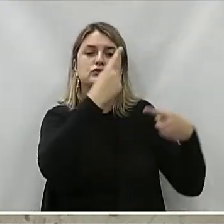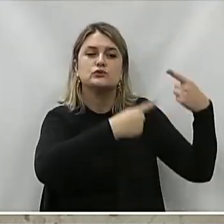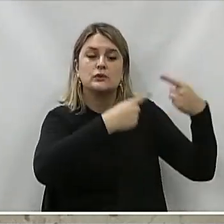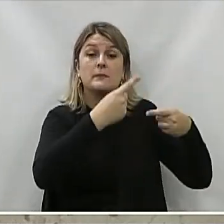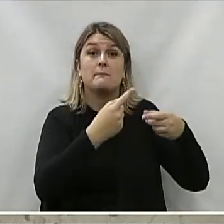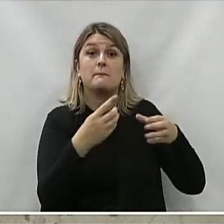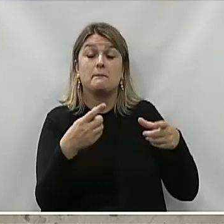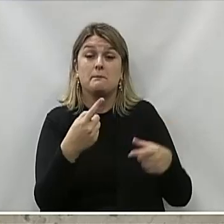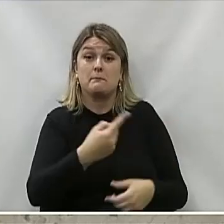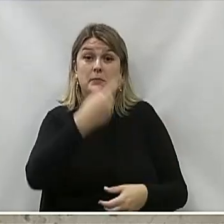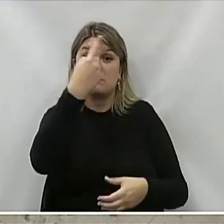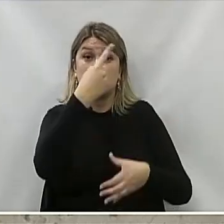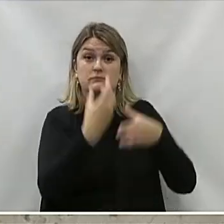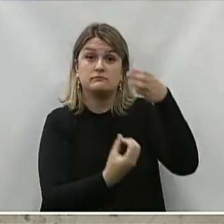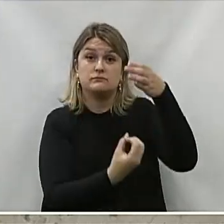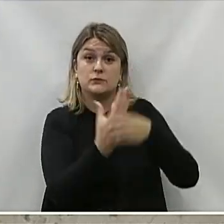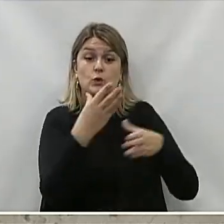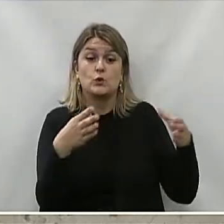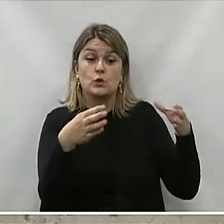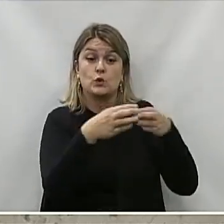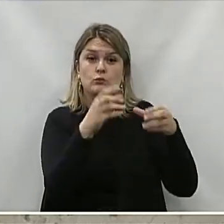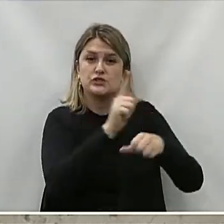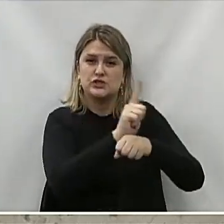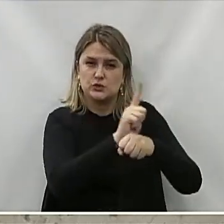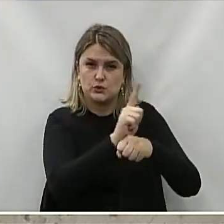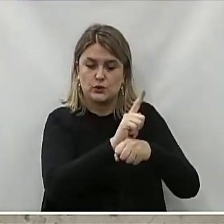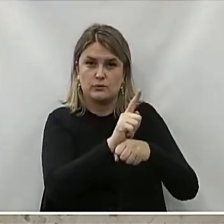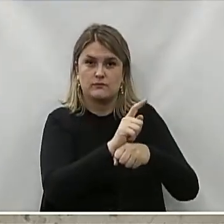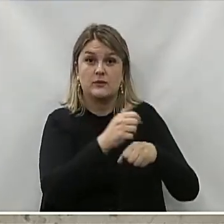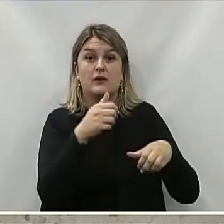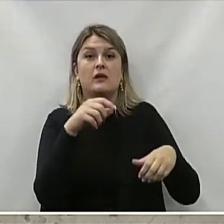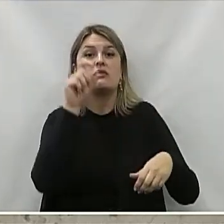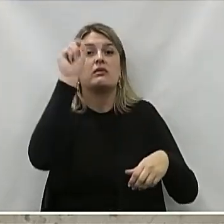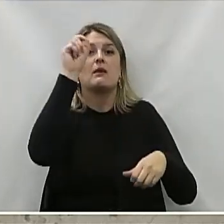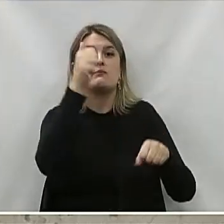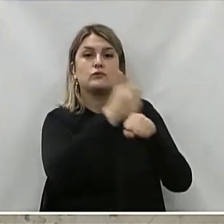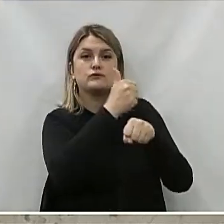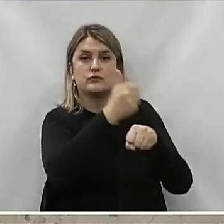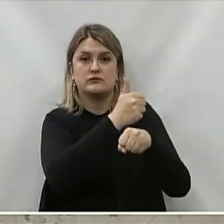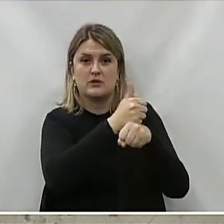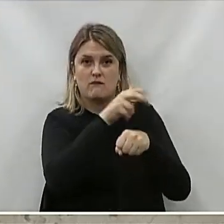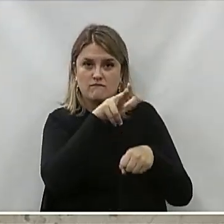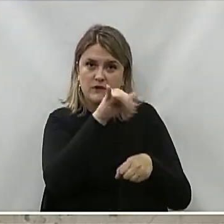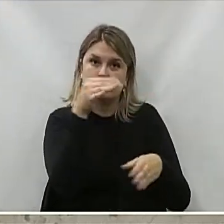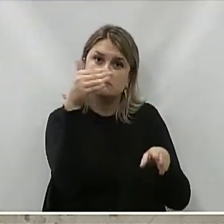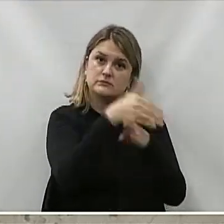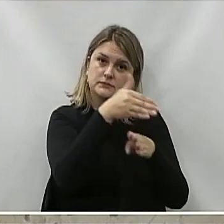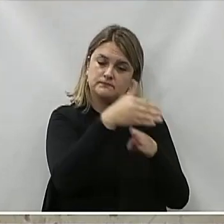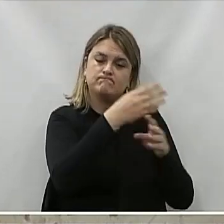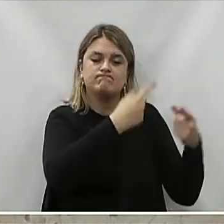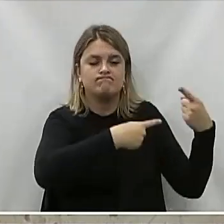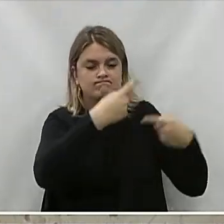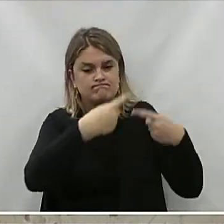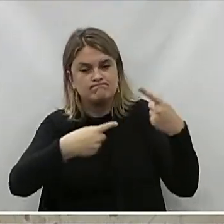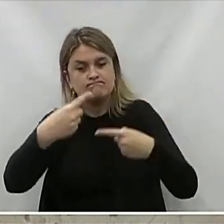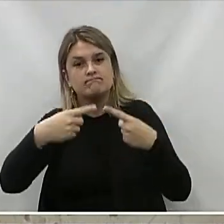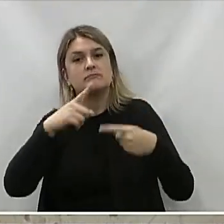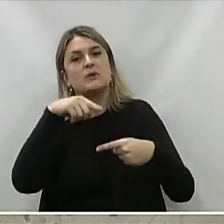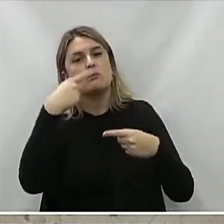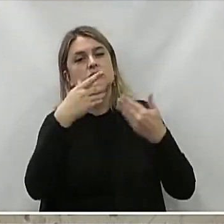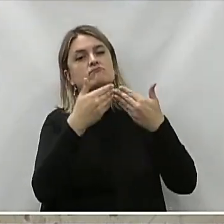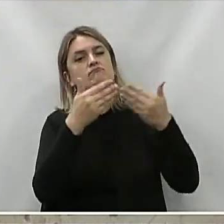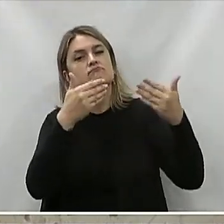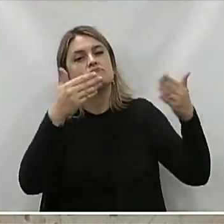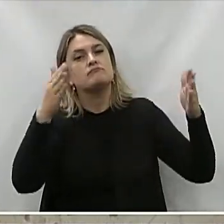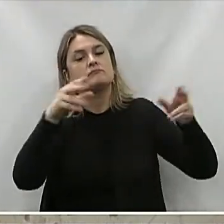Criado um comitê Gestor E uma rede De profissionais Para que possa sim Aí Abrir o